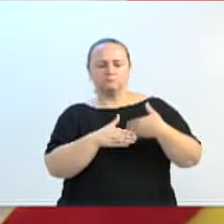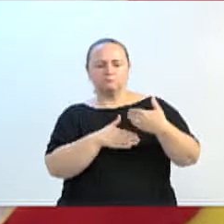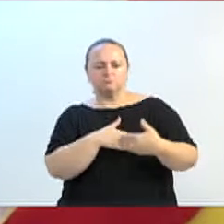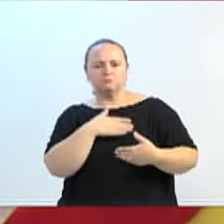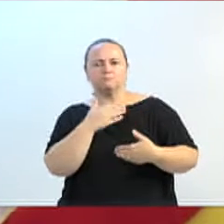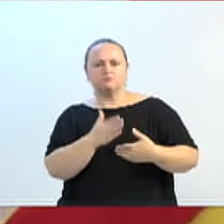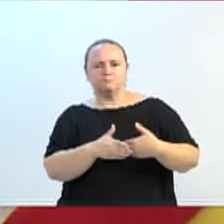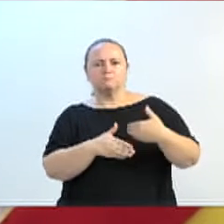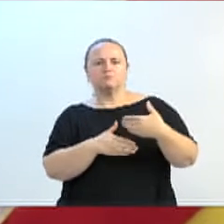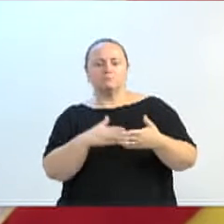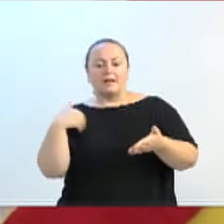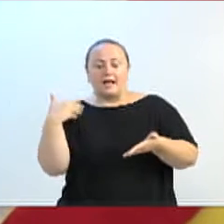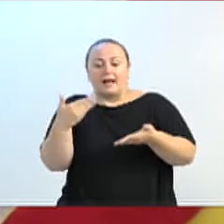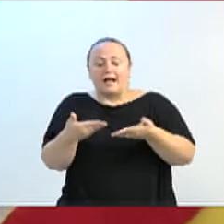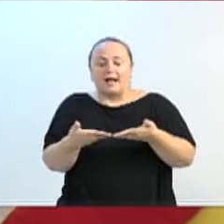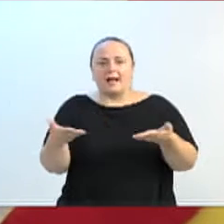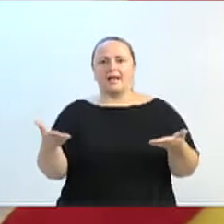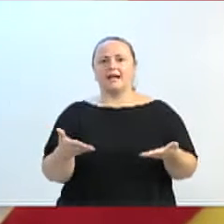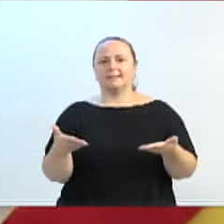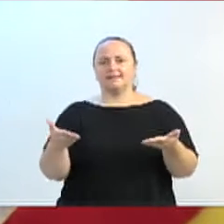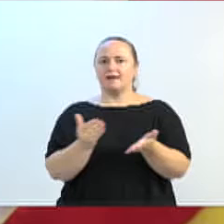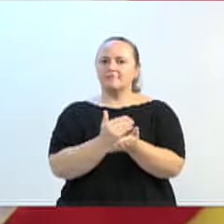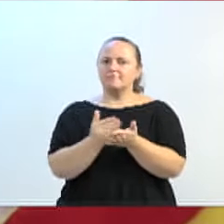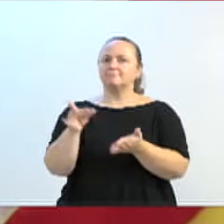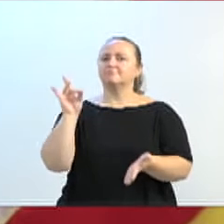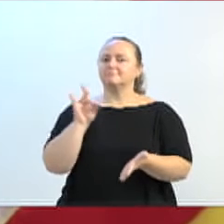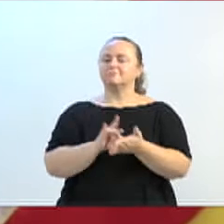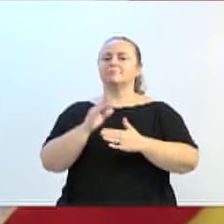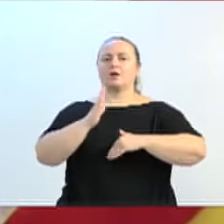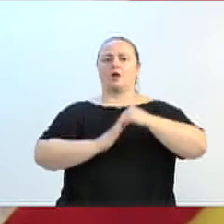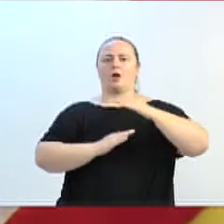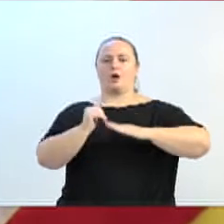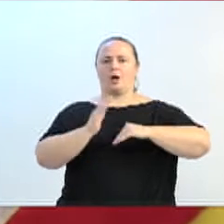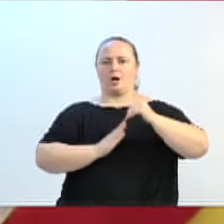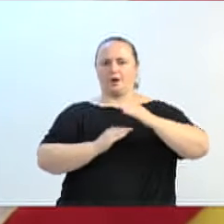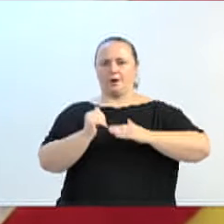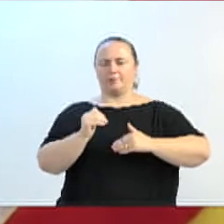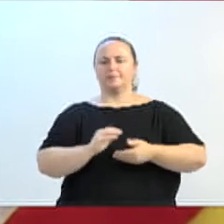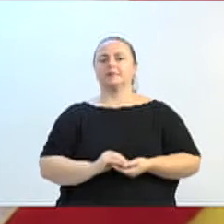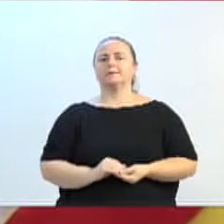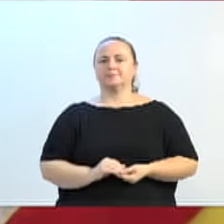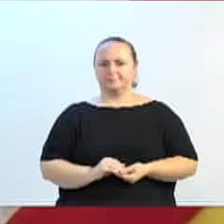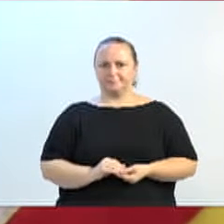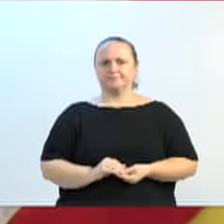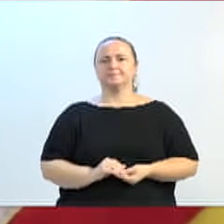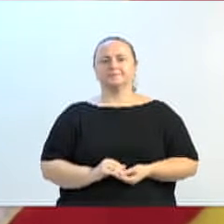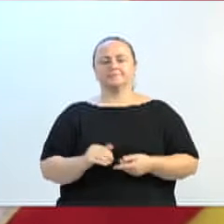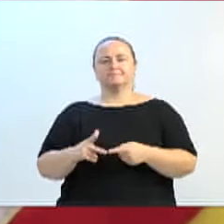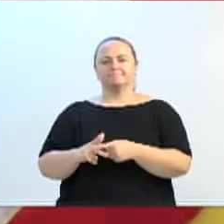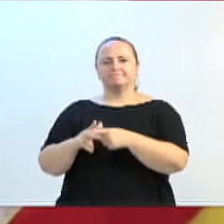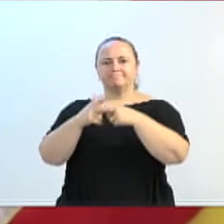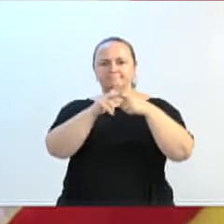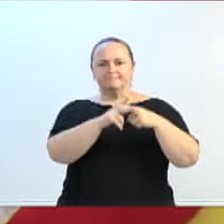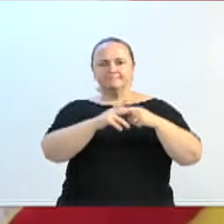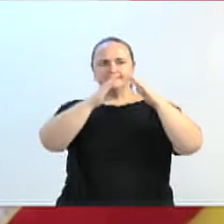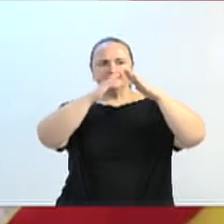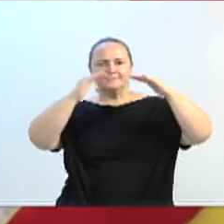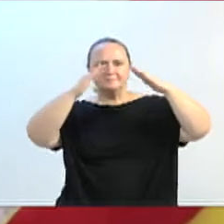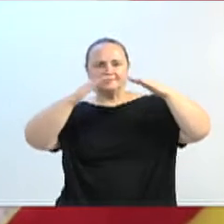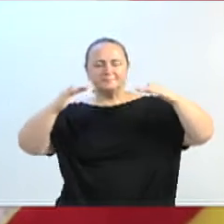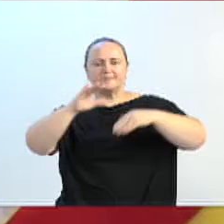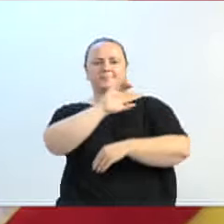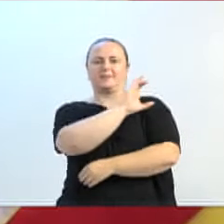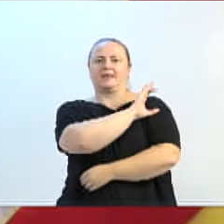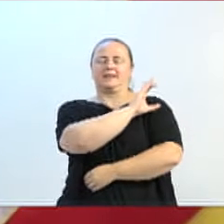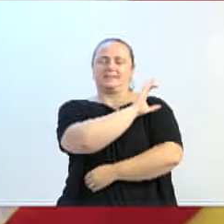até esse momento de início da obra, de reforma lá do telhado do CI Franz Voles.